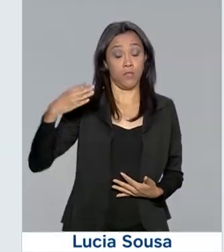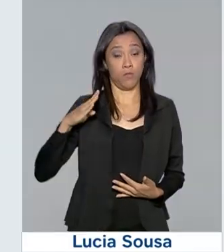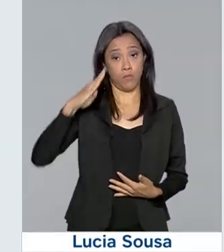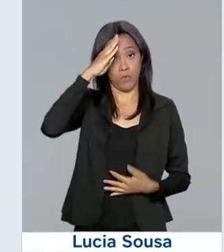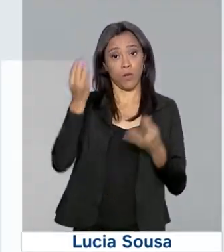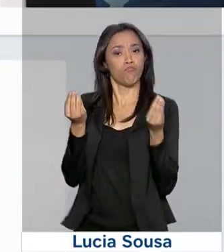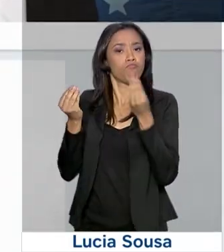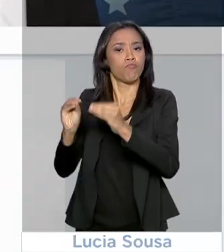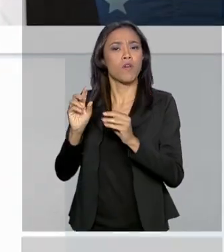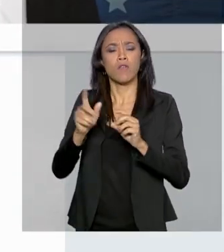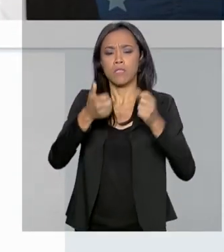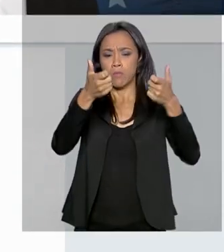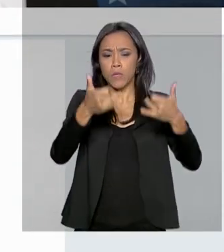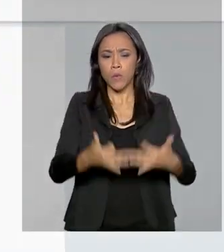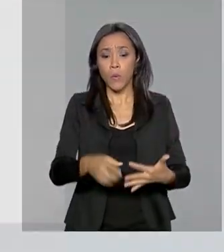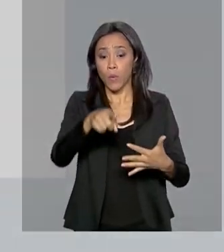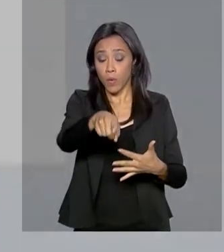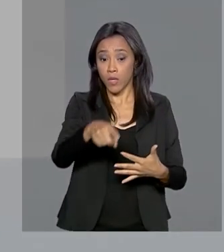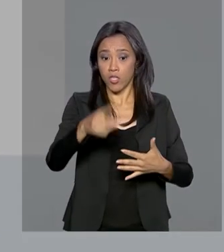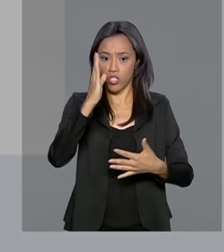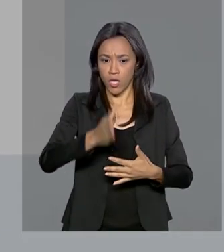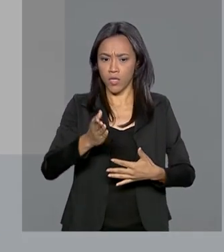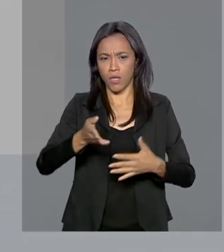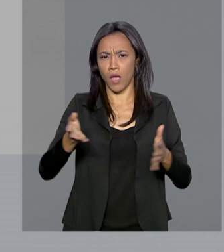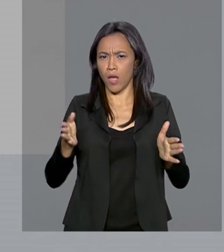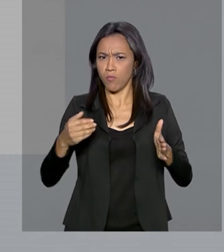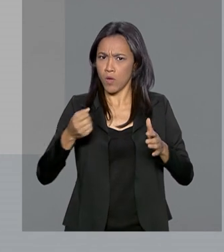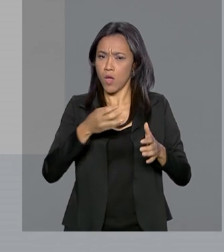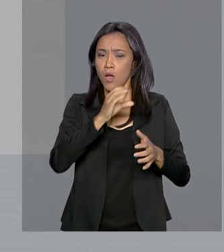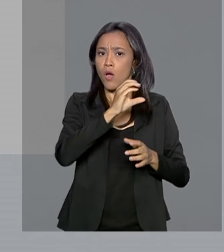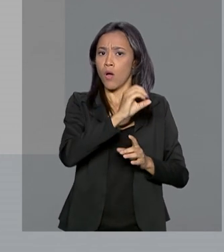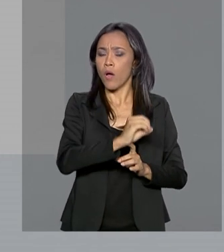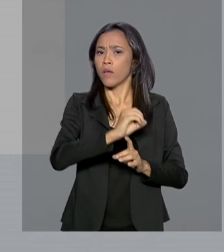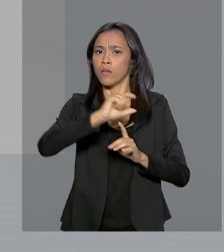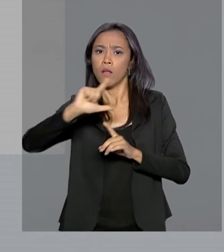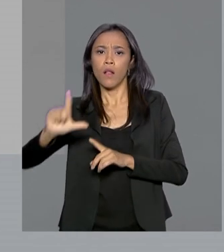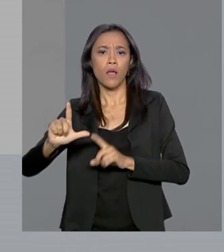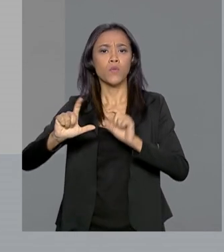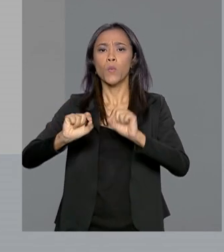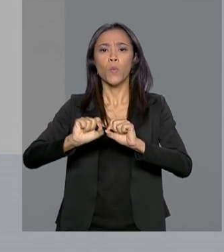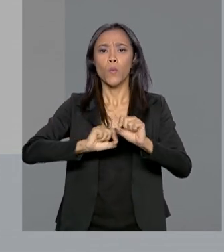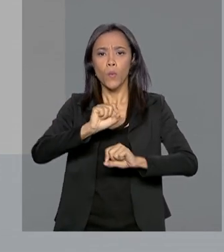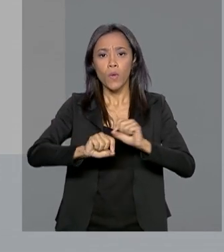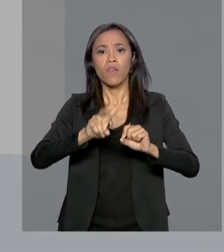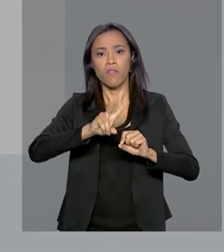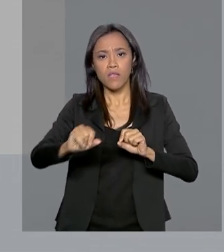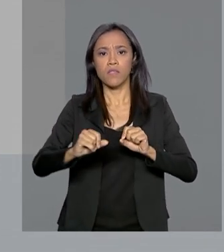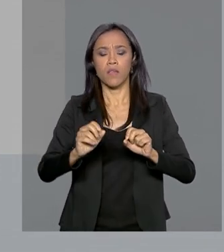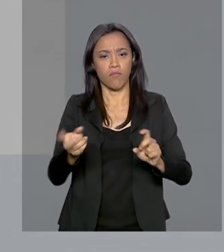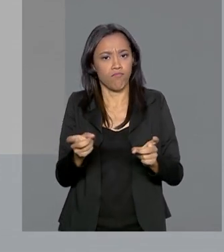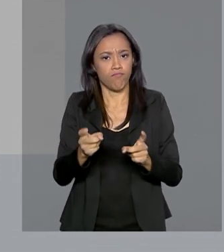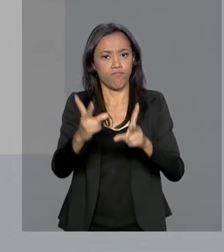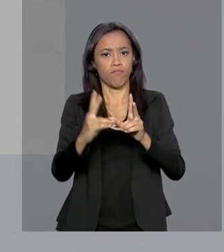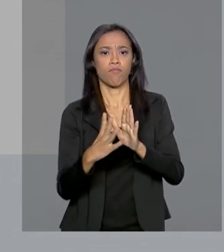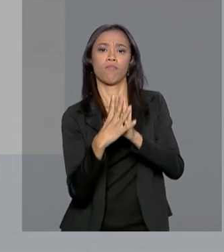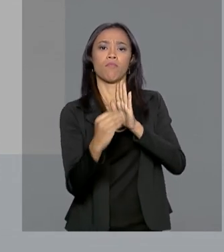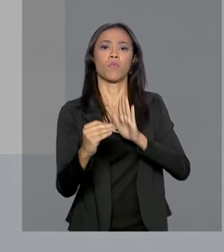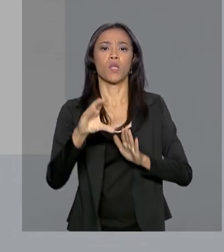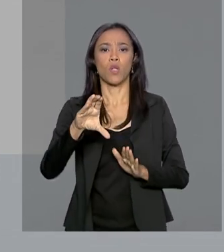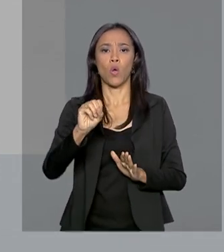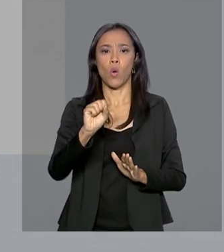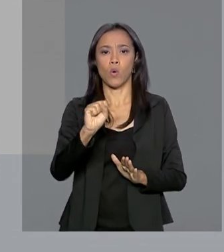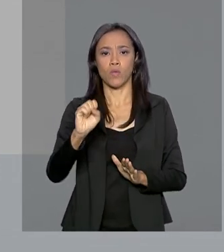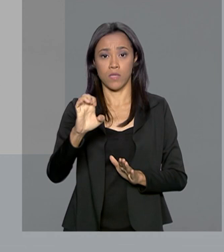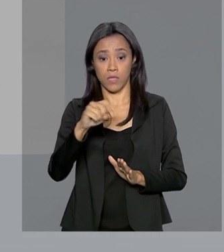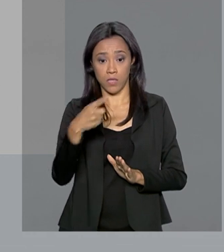governo está fechando o primeiro trecho da rodovia Oeste-Leste, que será liberado para concessão em 2020. Ele se refere à